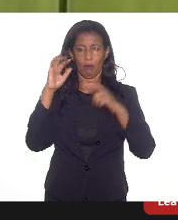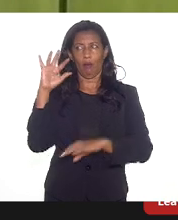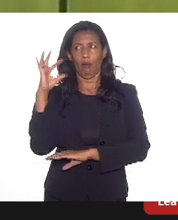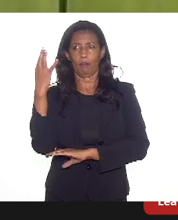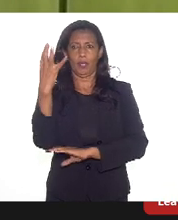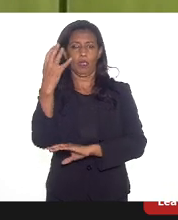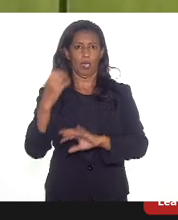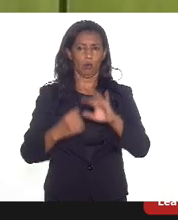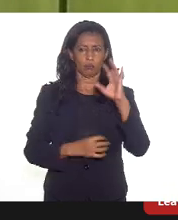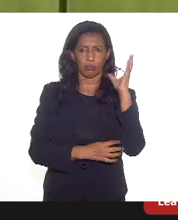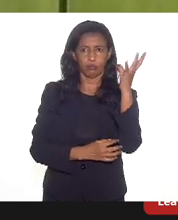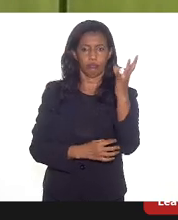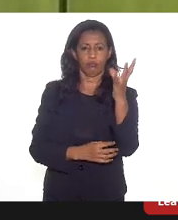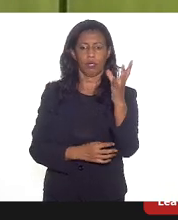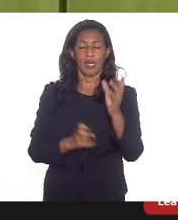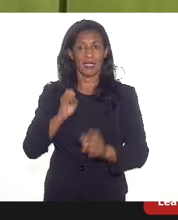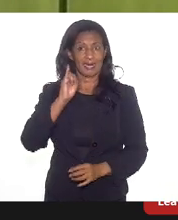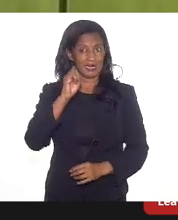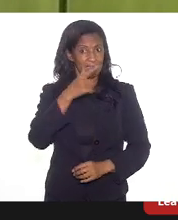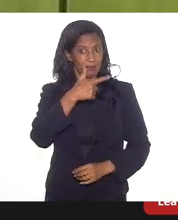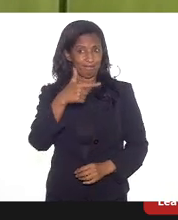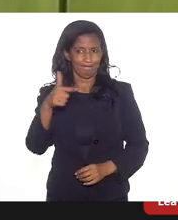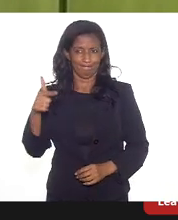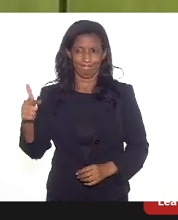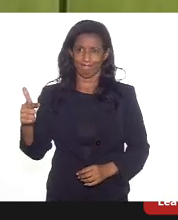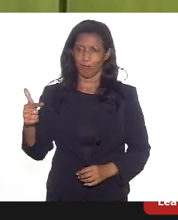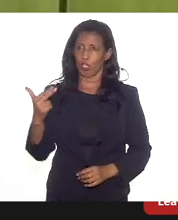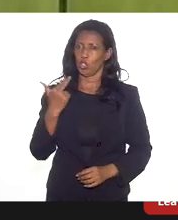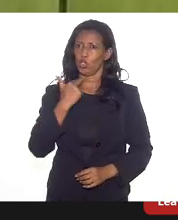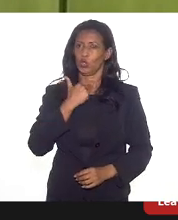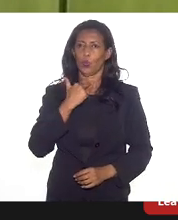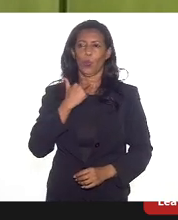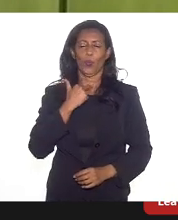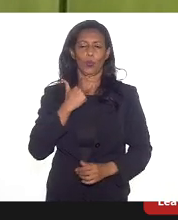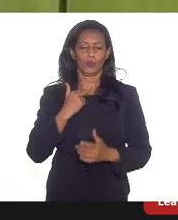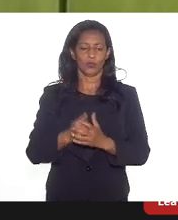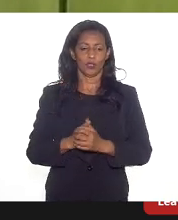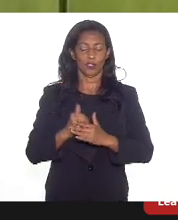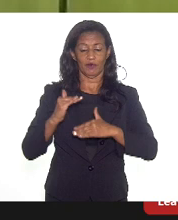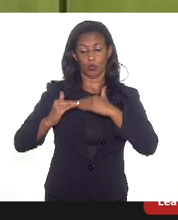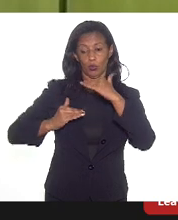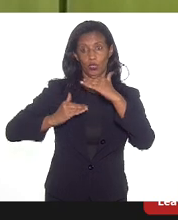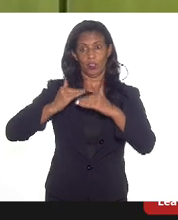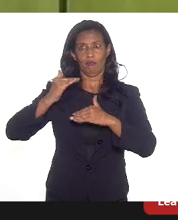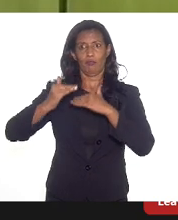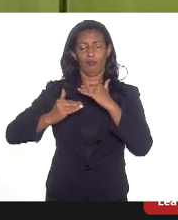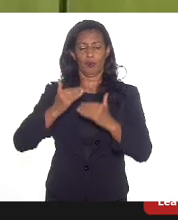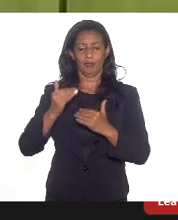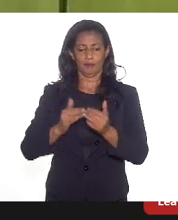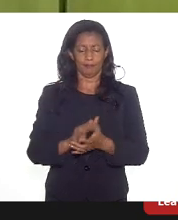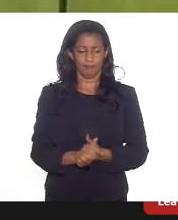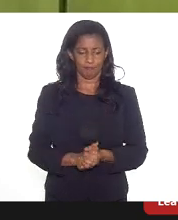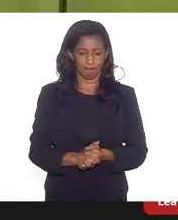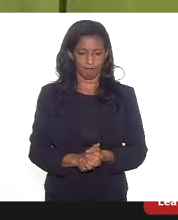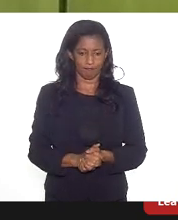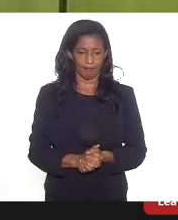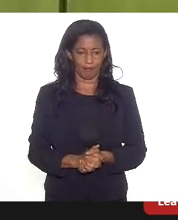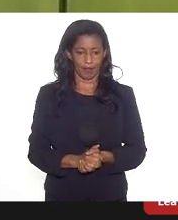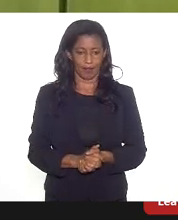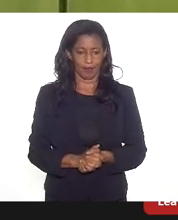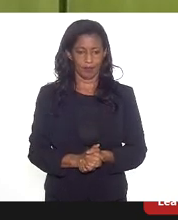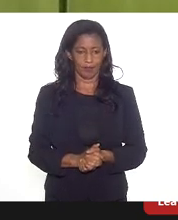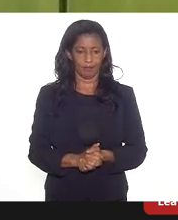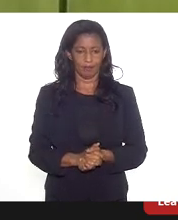tivermos isso, nós não estaremos fazendo desenvolvimento. Estaremos fazendo uma